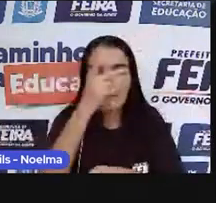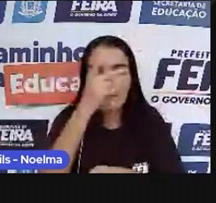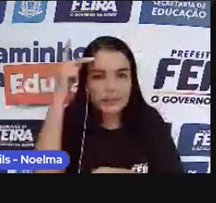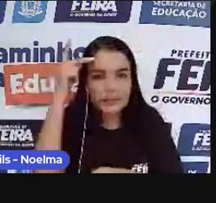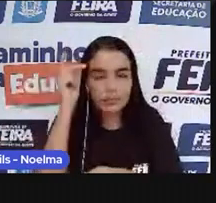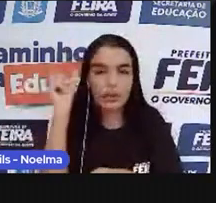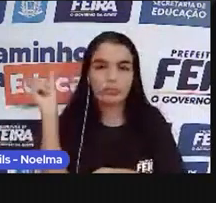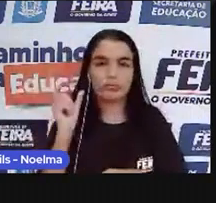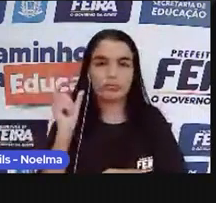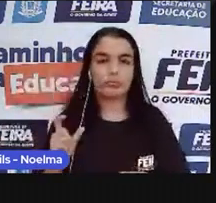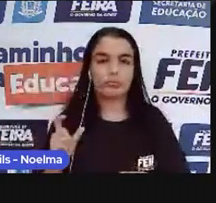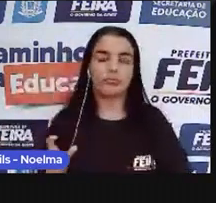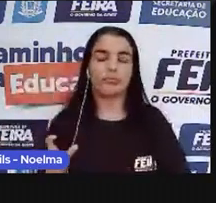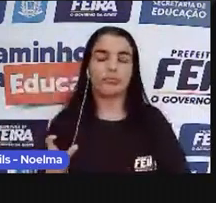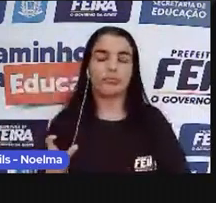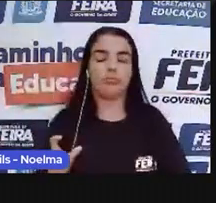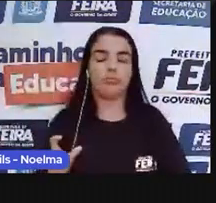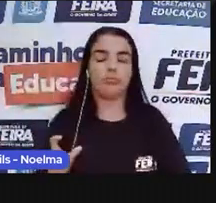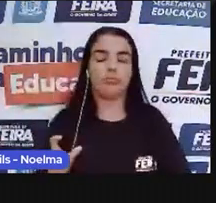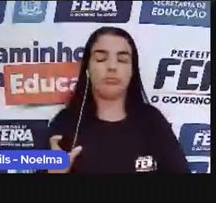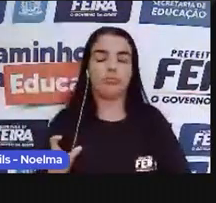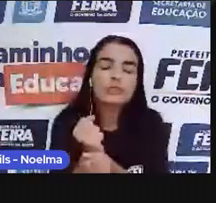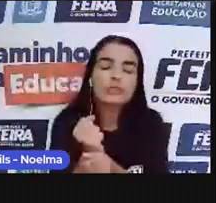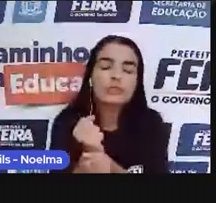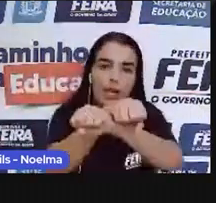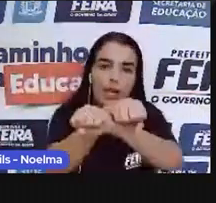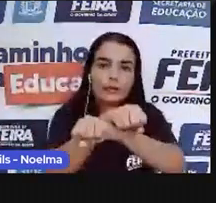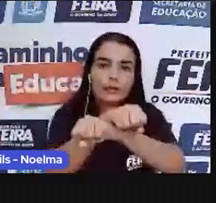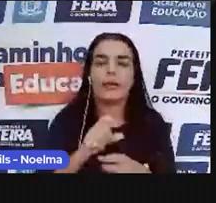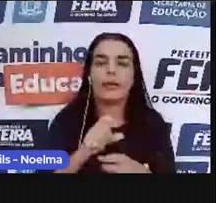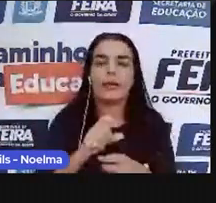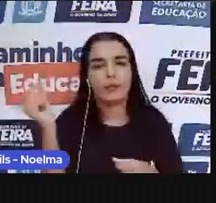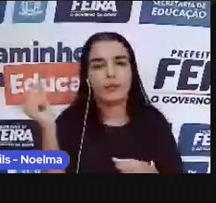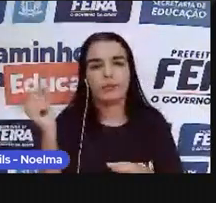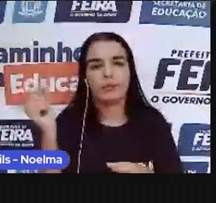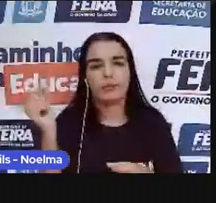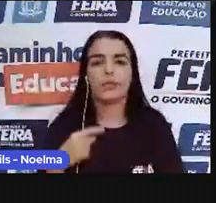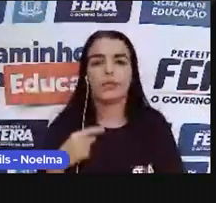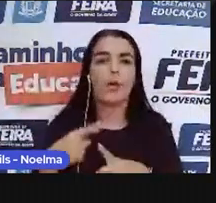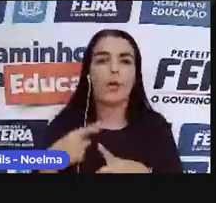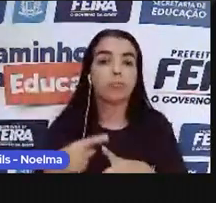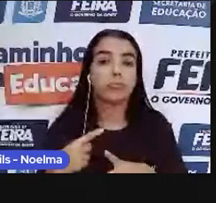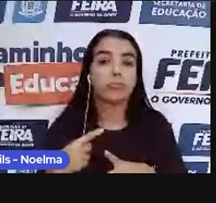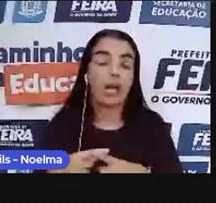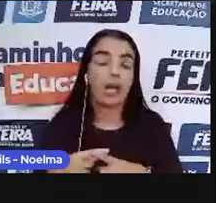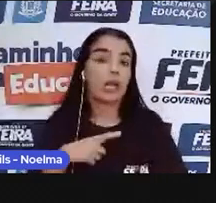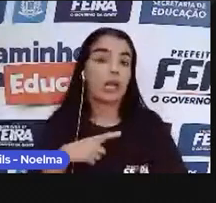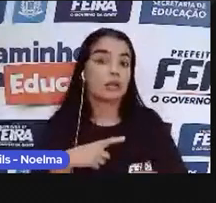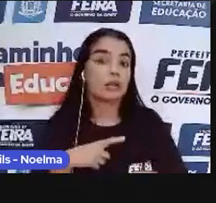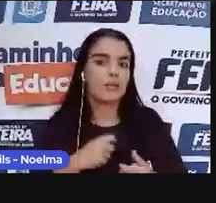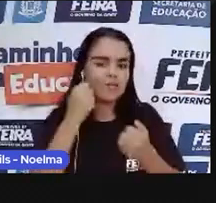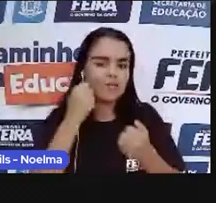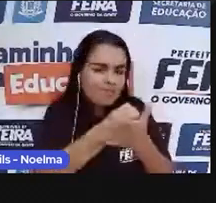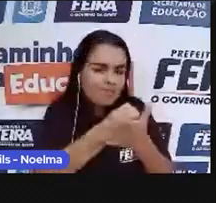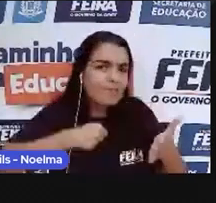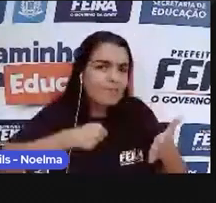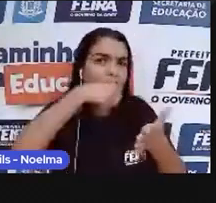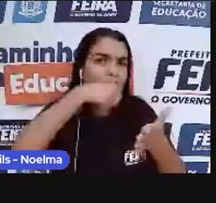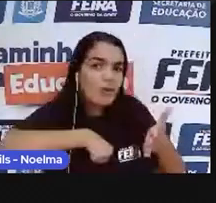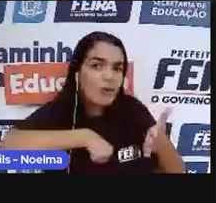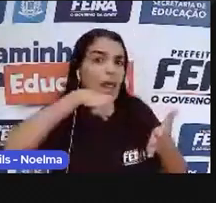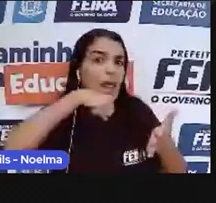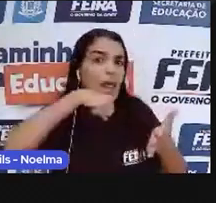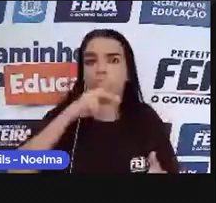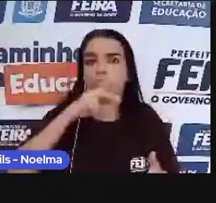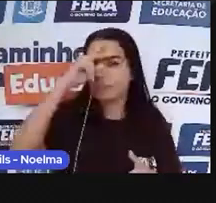aplicavam-se ali práticas de resistência, né? Tal qual os